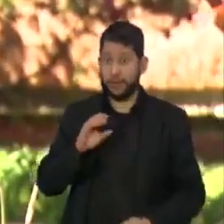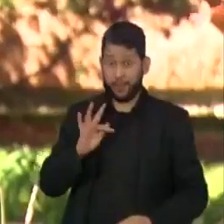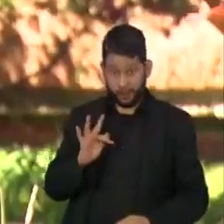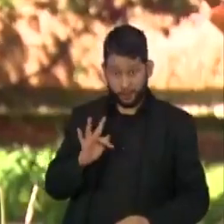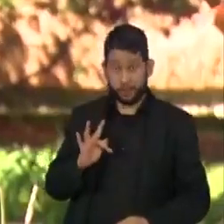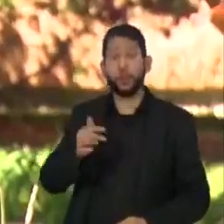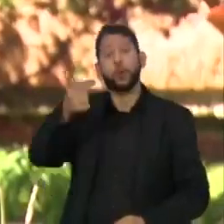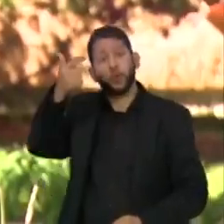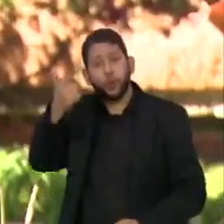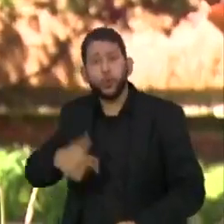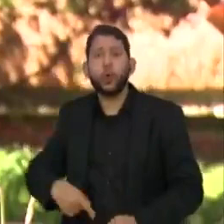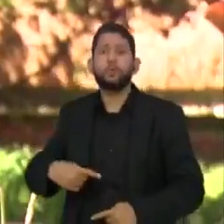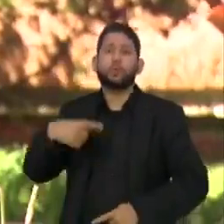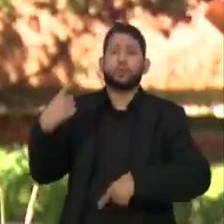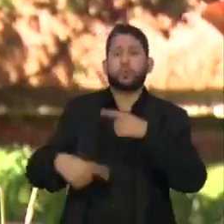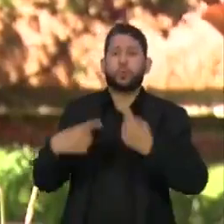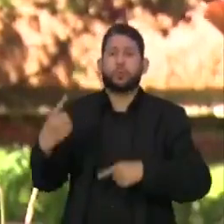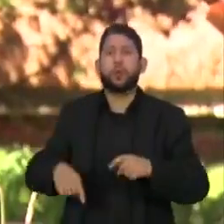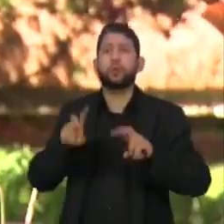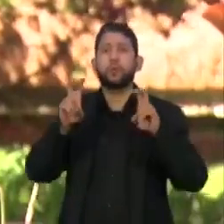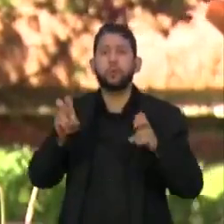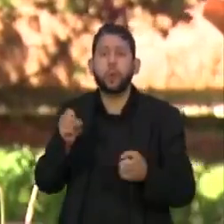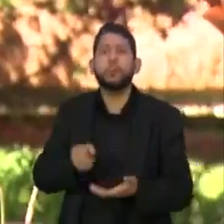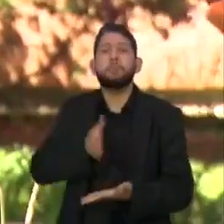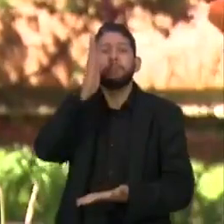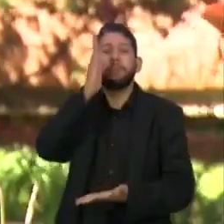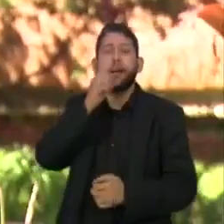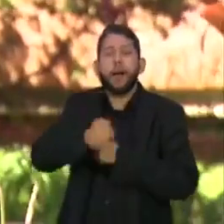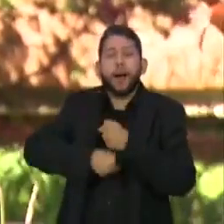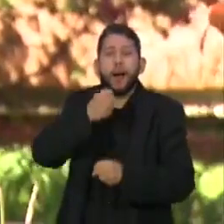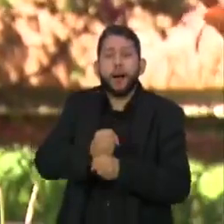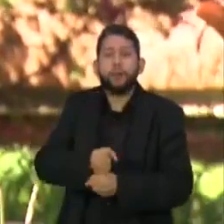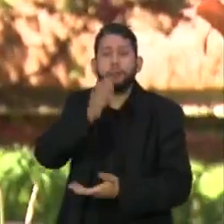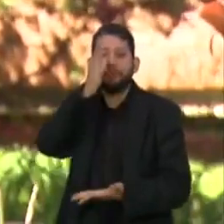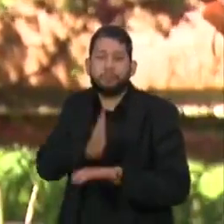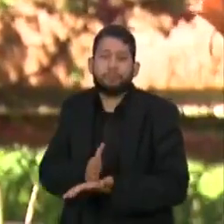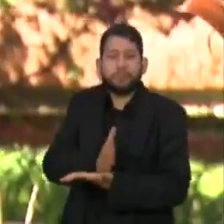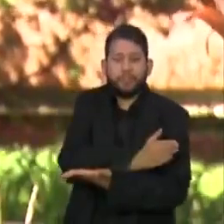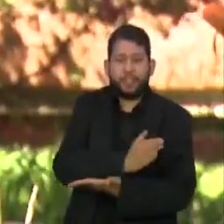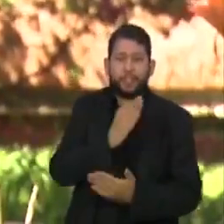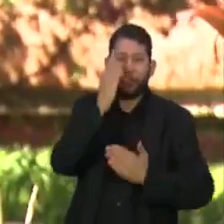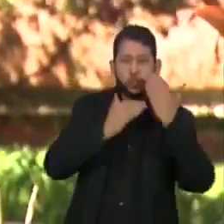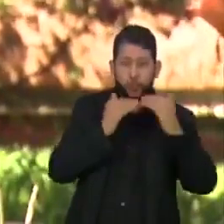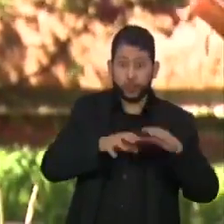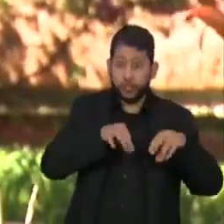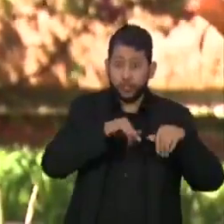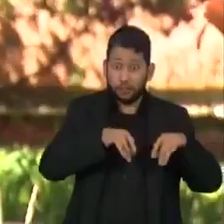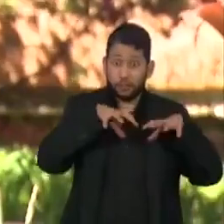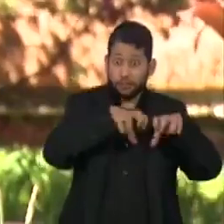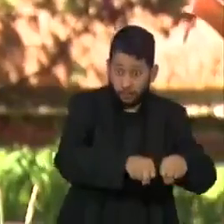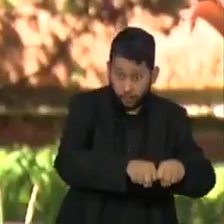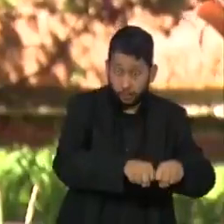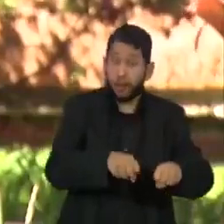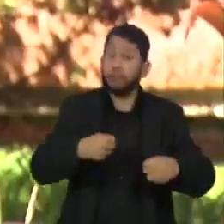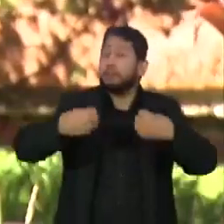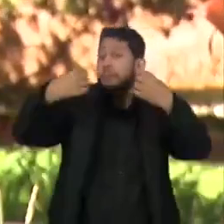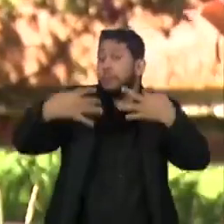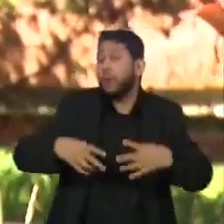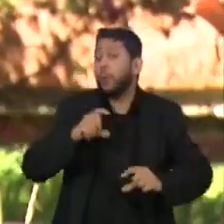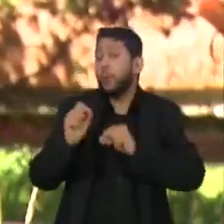julgamento sobre o marco temporal. A tese defende que sejam consideradas nos processos de demarcação